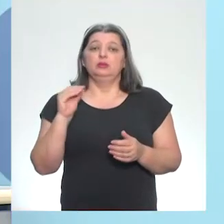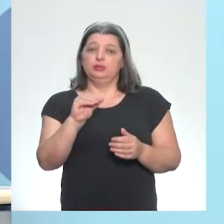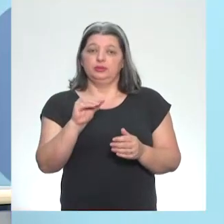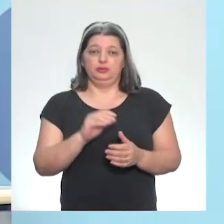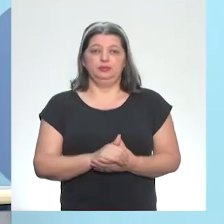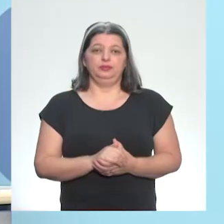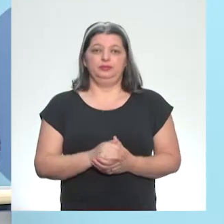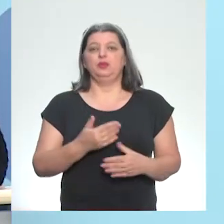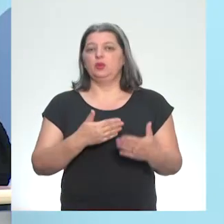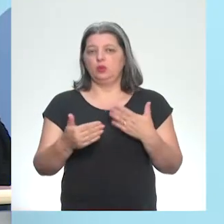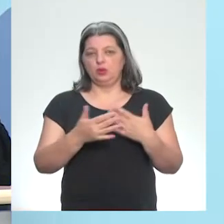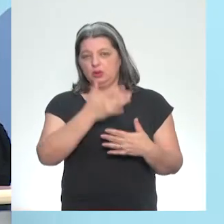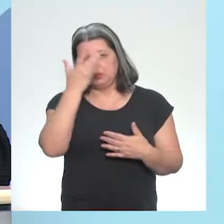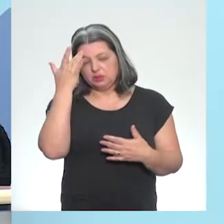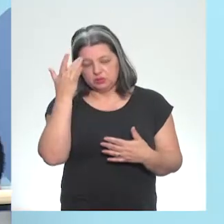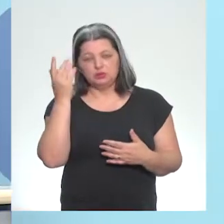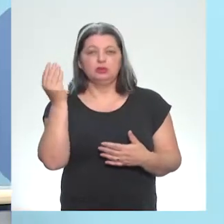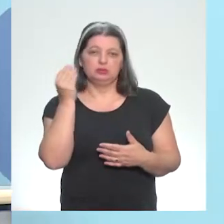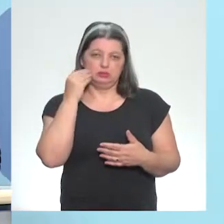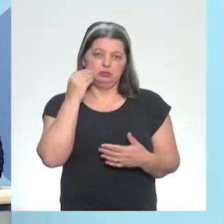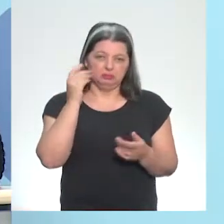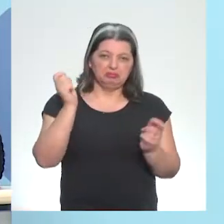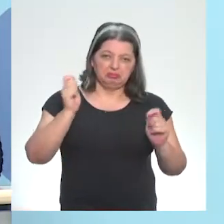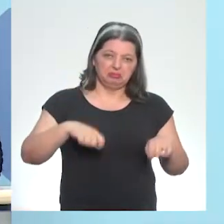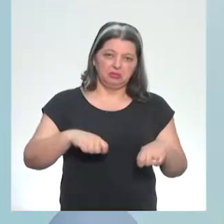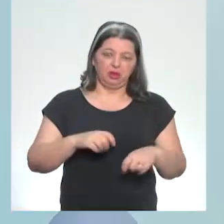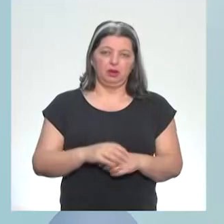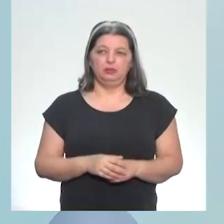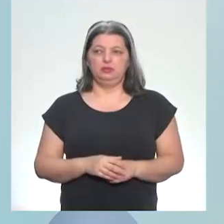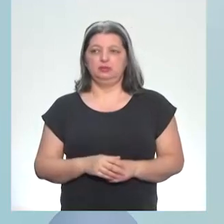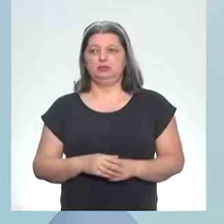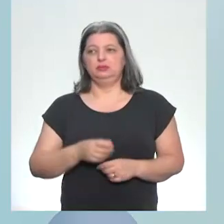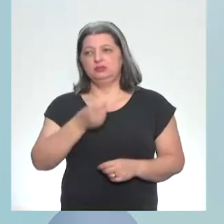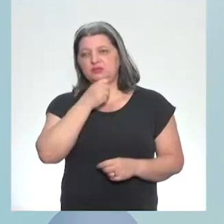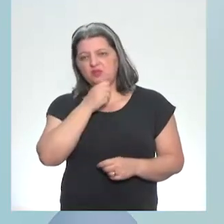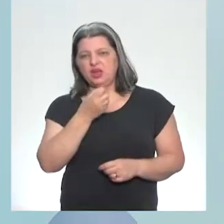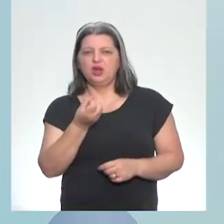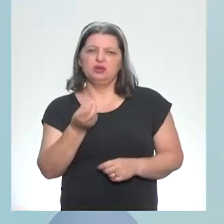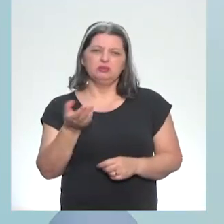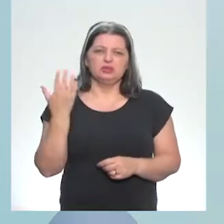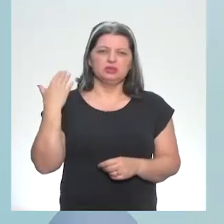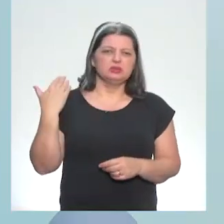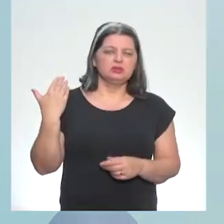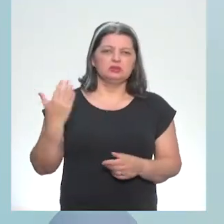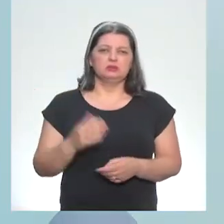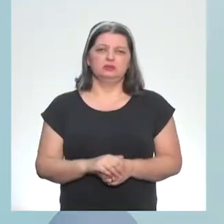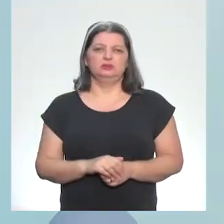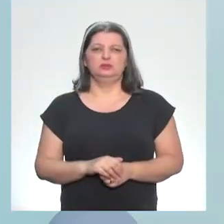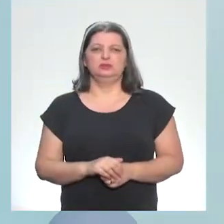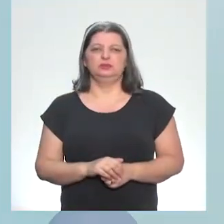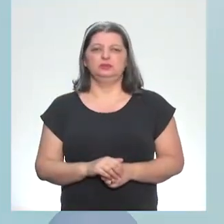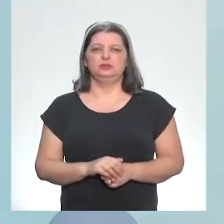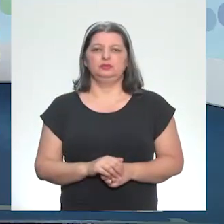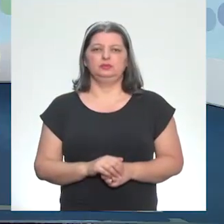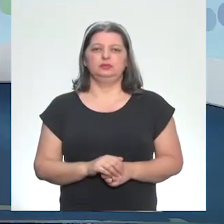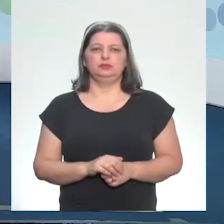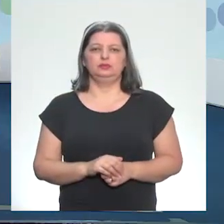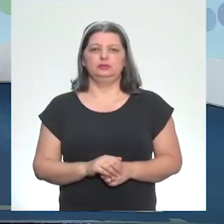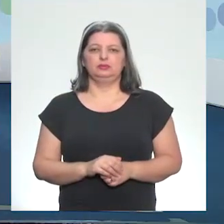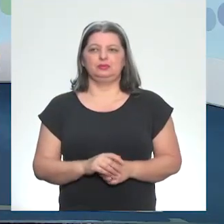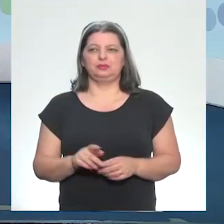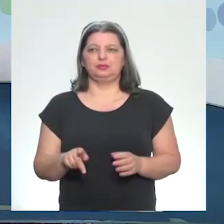pessoa testar aqui se ela é cringe ou não é cringe. É. Então, cringe são as lindas